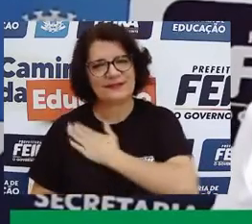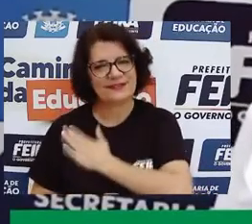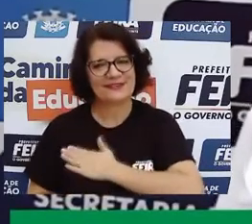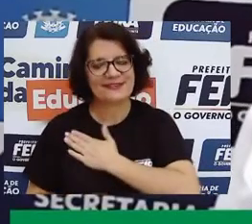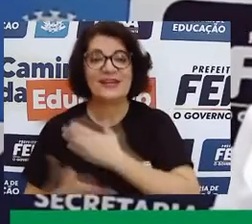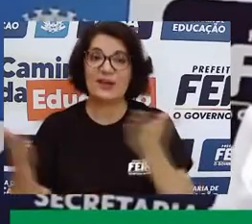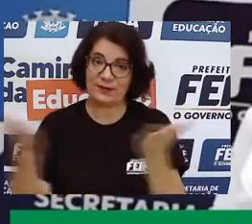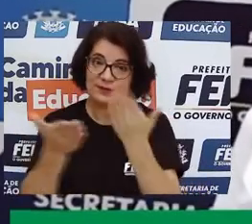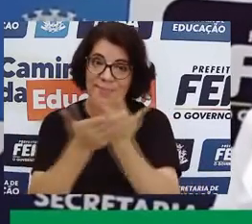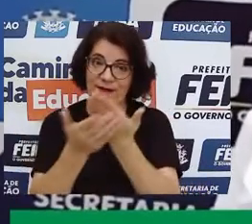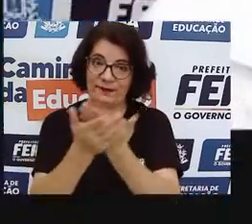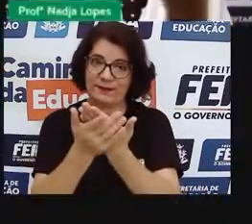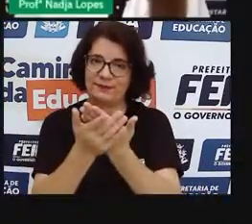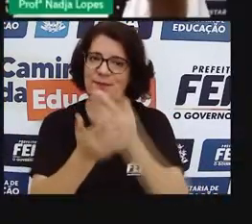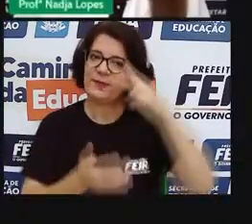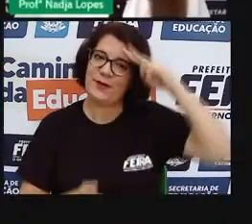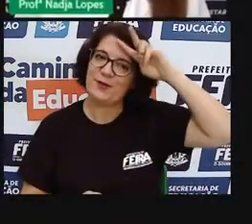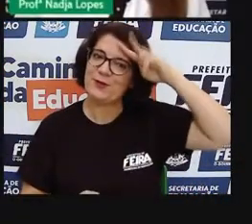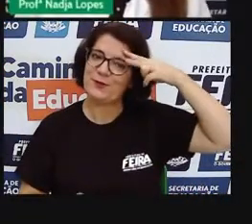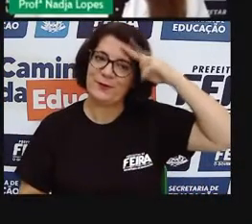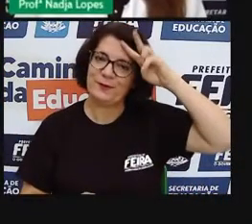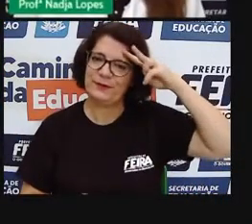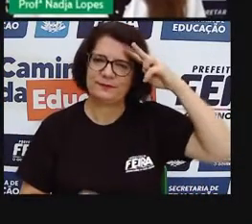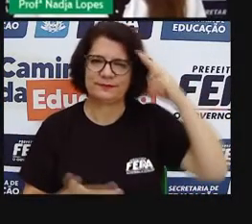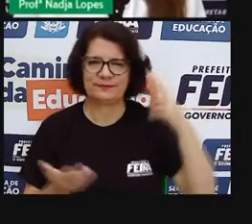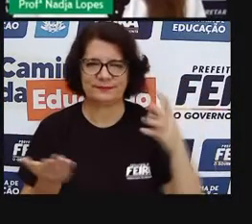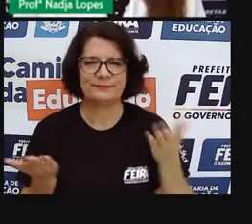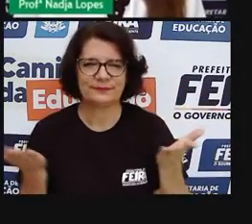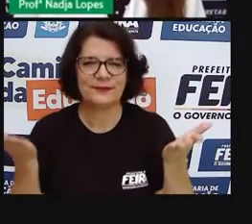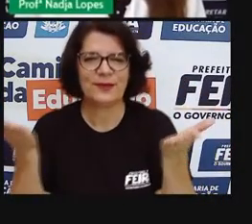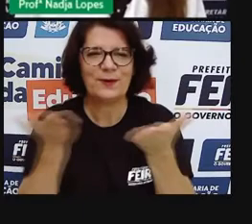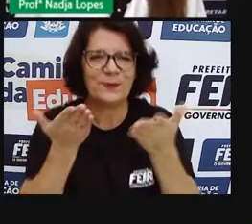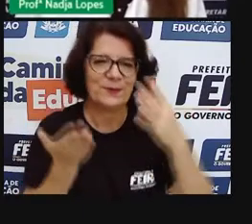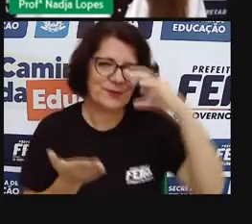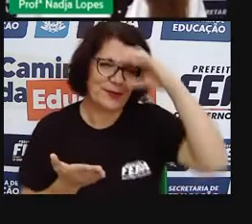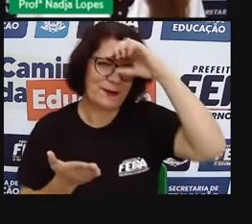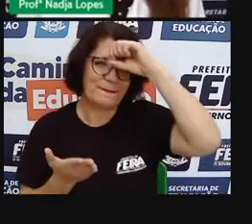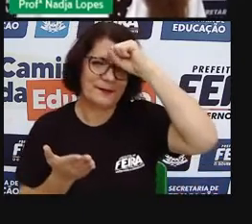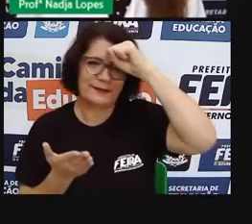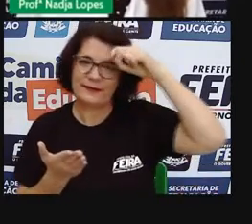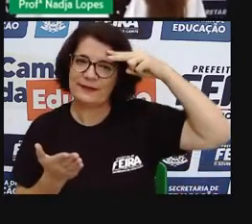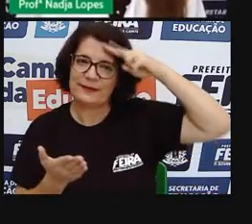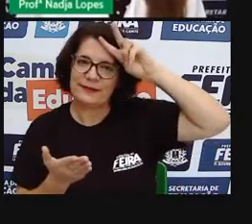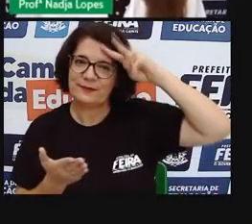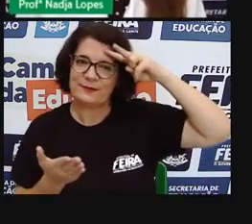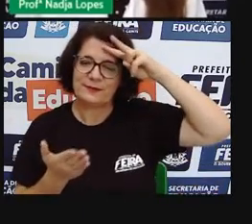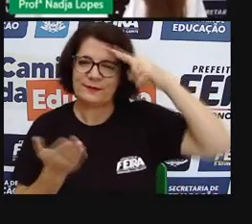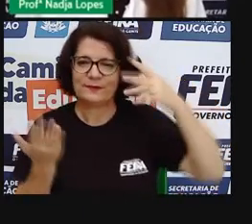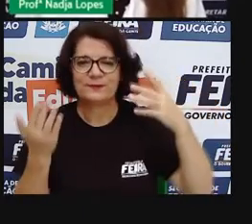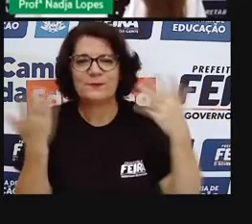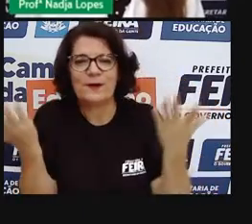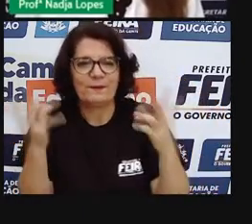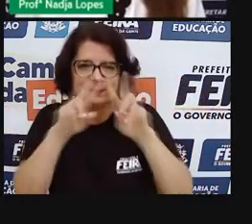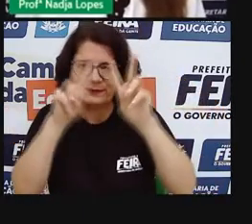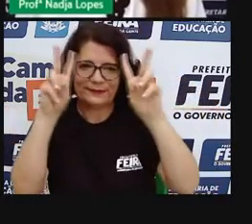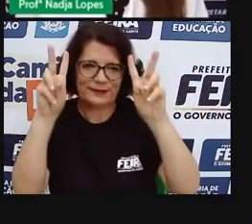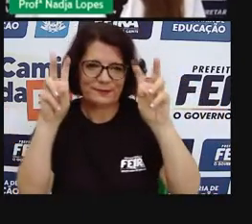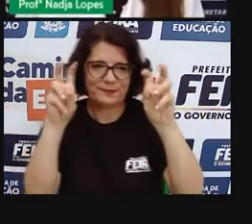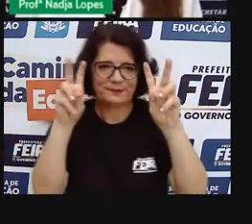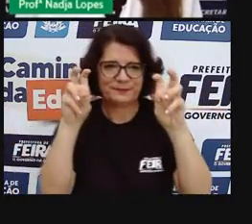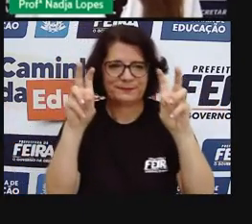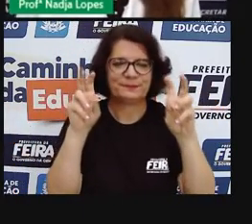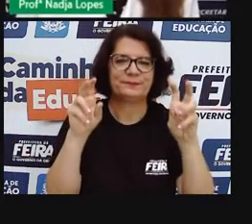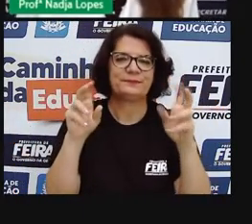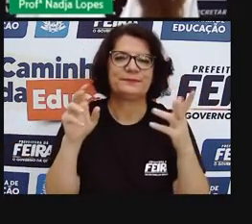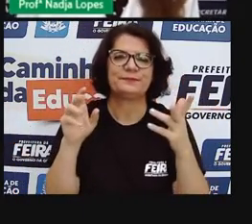nossa aula de hoje é de história. O é que a gente vai falar na aula de hoje? Vamos continuar com